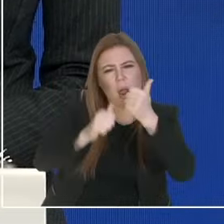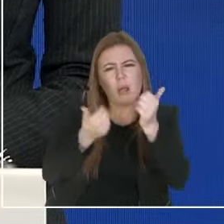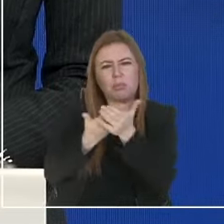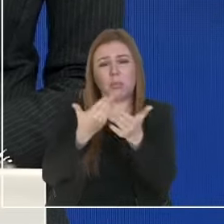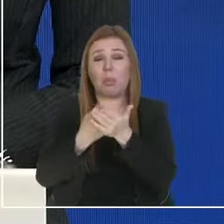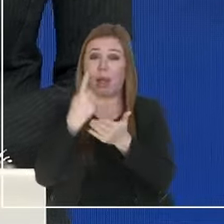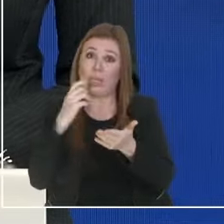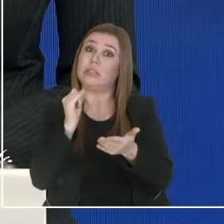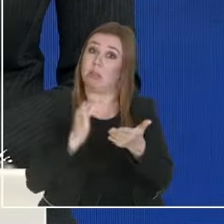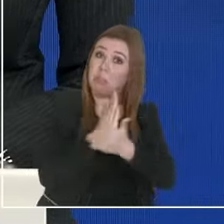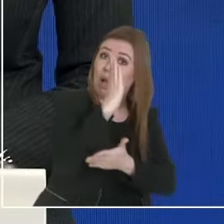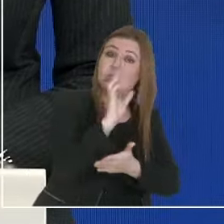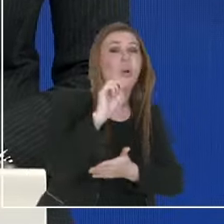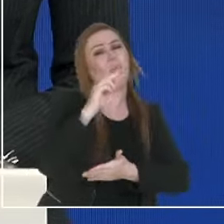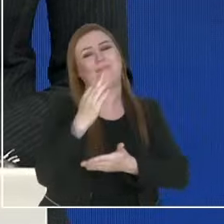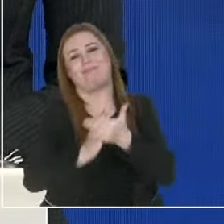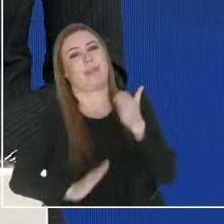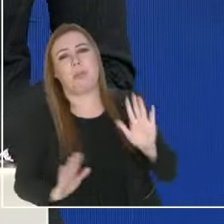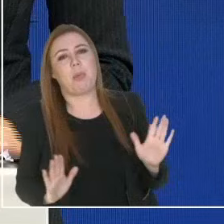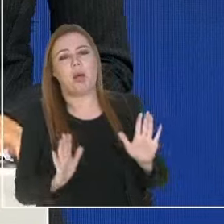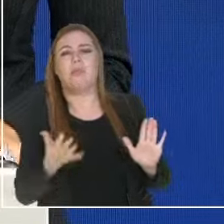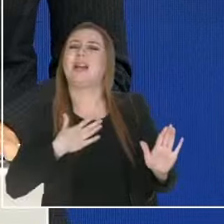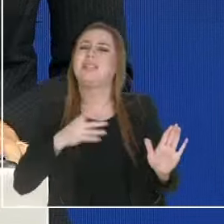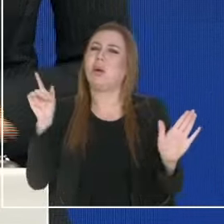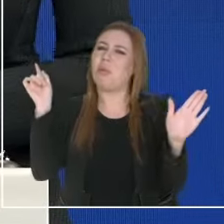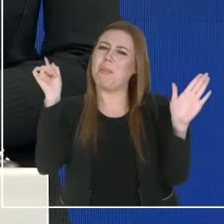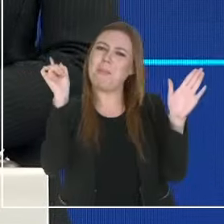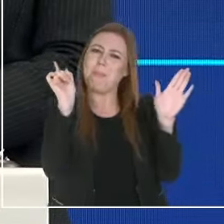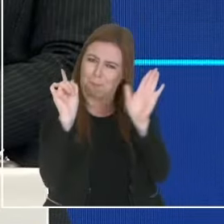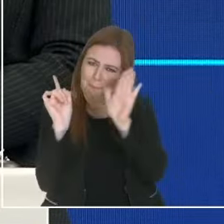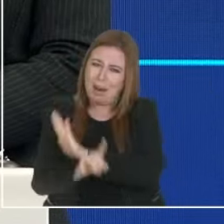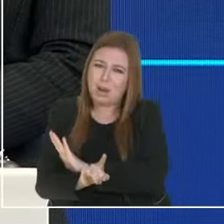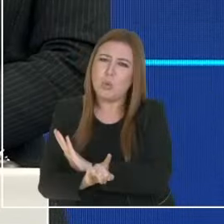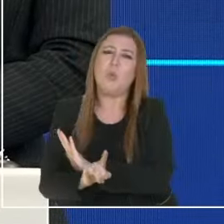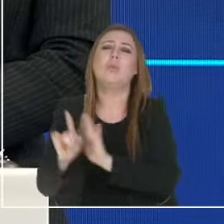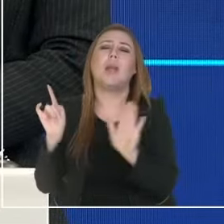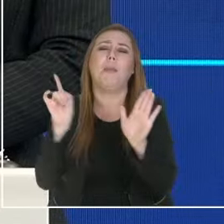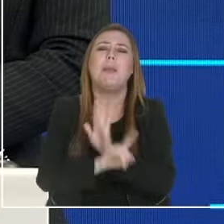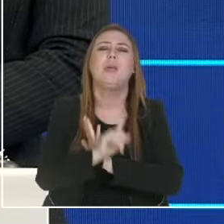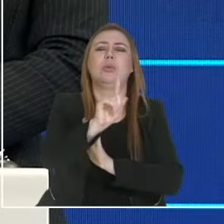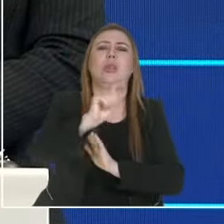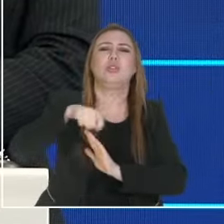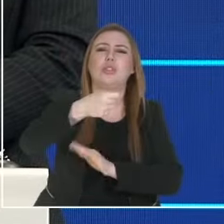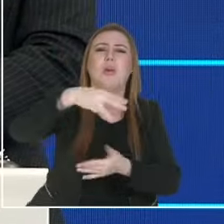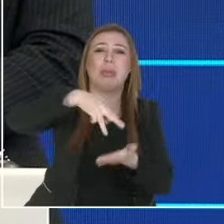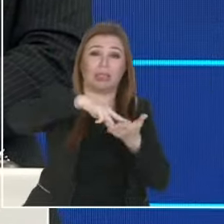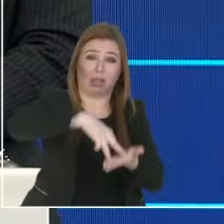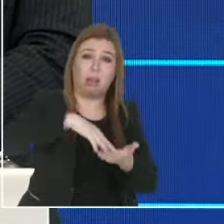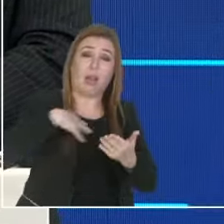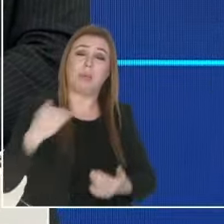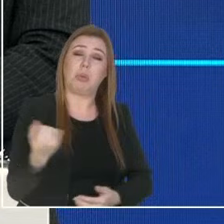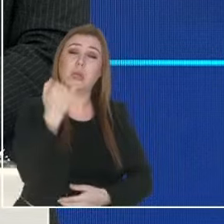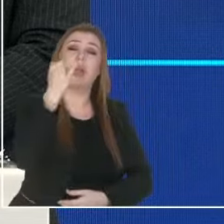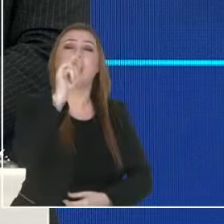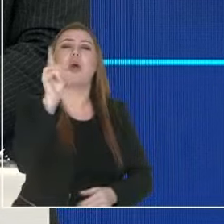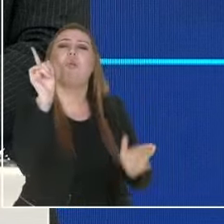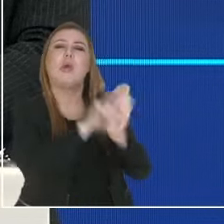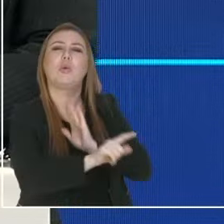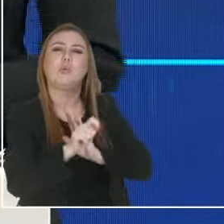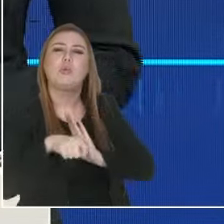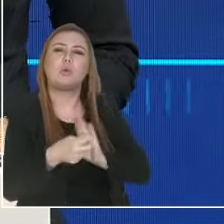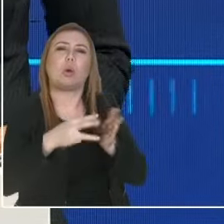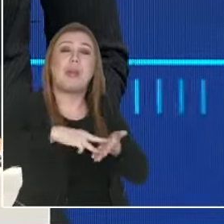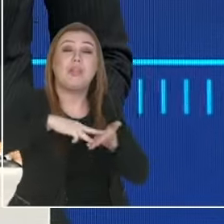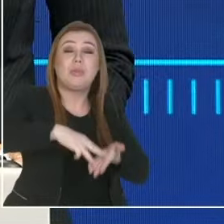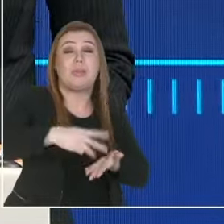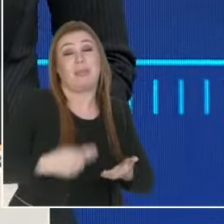vamos implementá-lo. Mas a minha pergunta de sustentabilidade, é claro que o VLT, que é um veículo elétrico, é importante, é na questão da sustentabilidade da